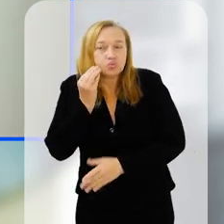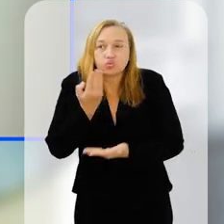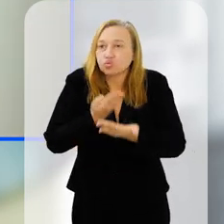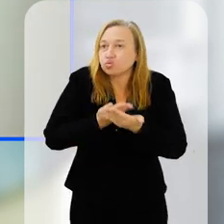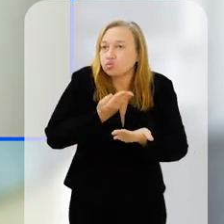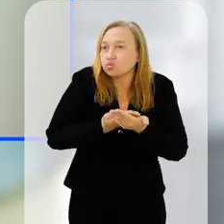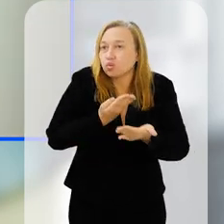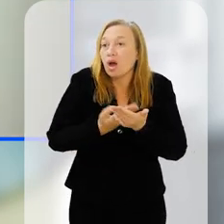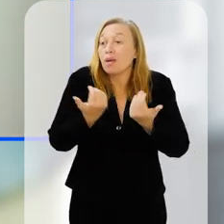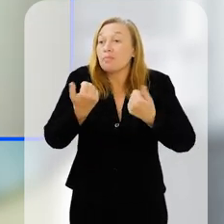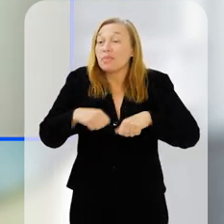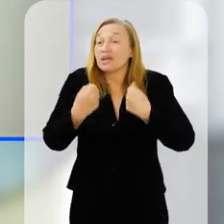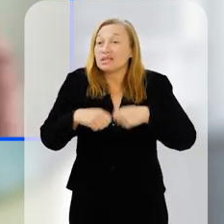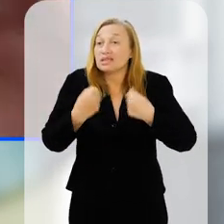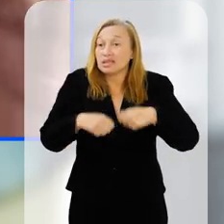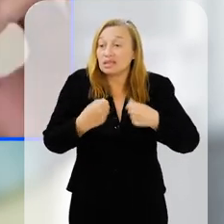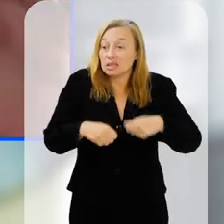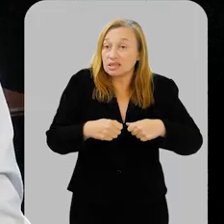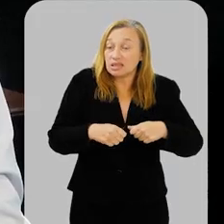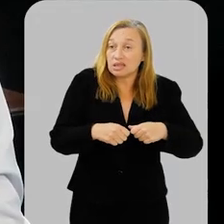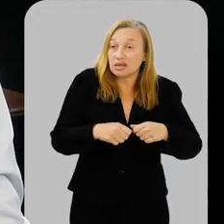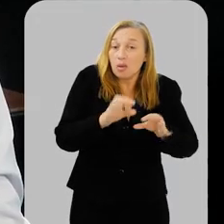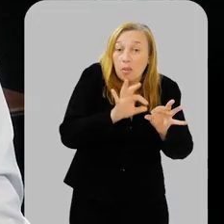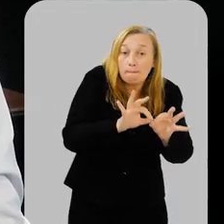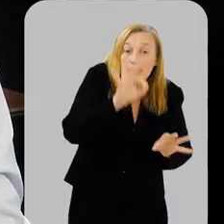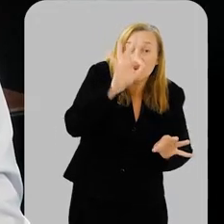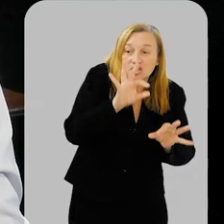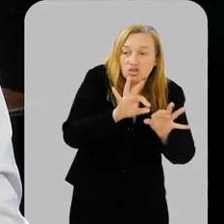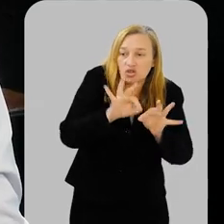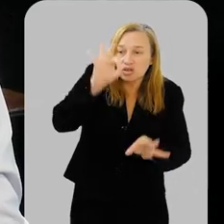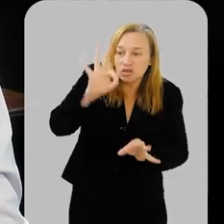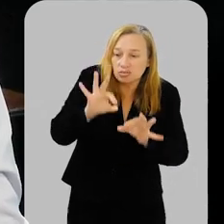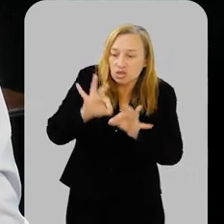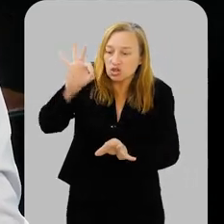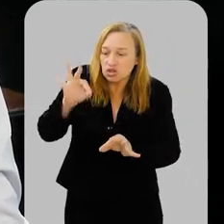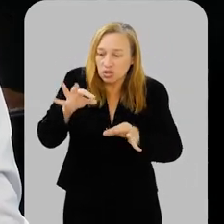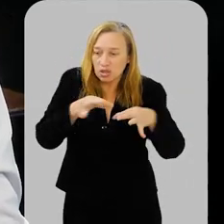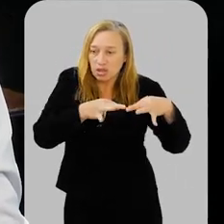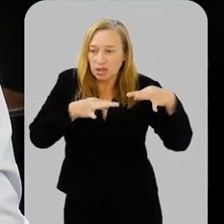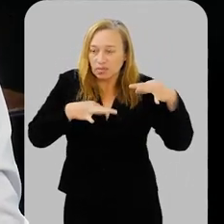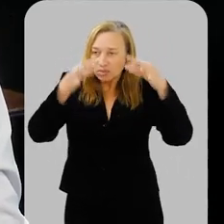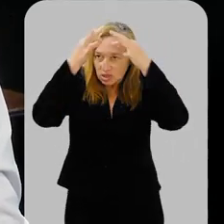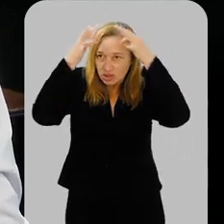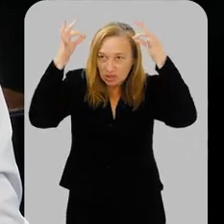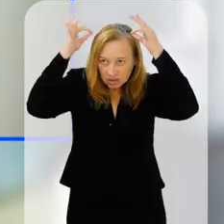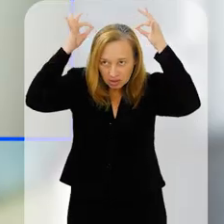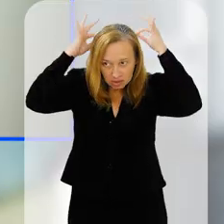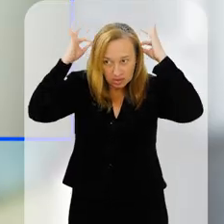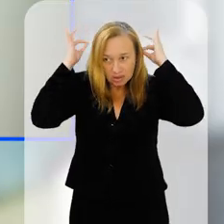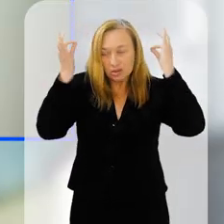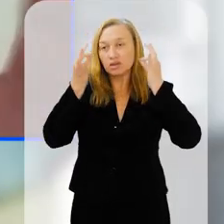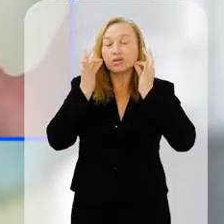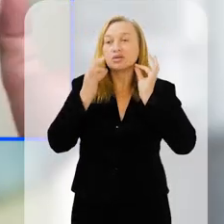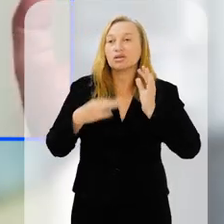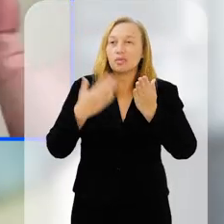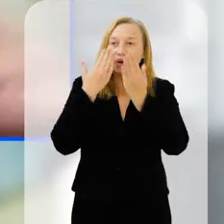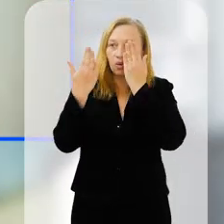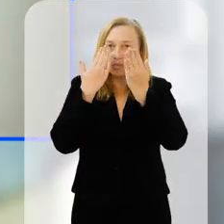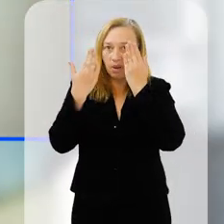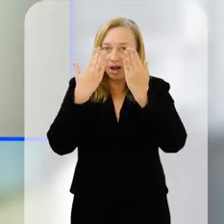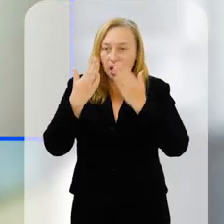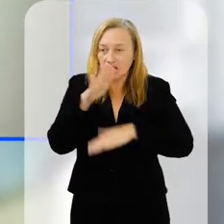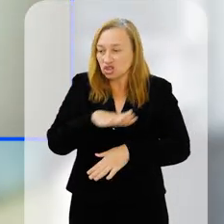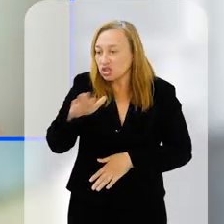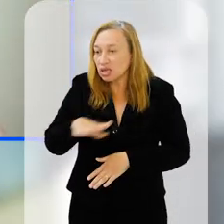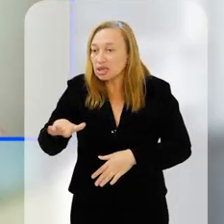envolveria colocar equipamentos em cada criança para medir os efeitos. A gente não fez isso ao longo dos